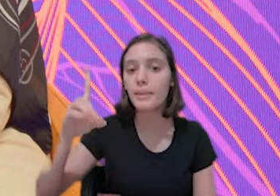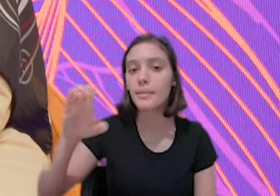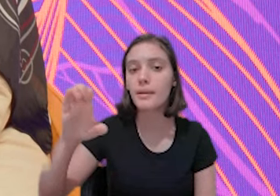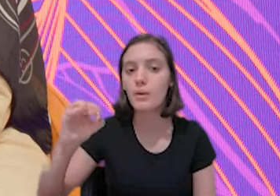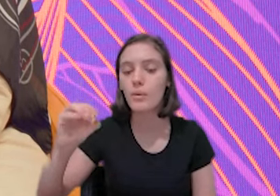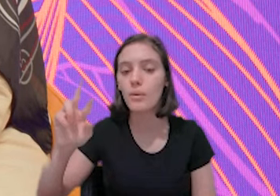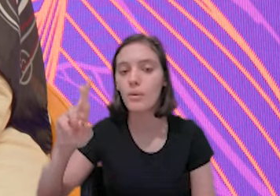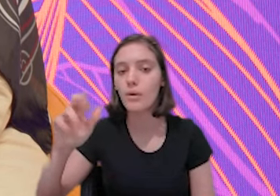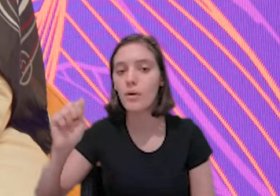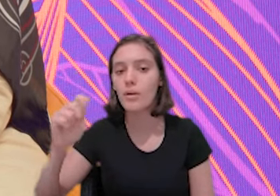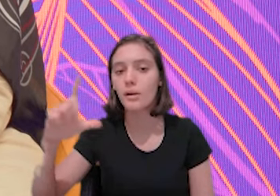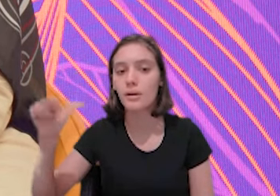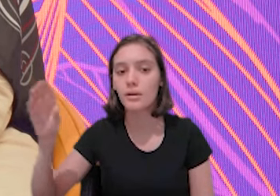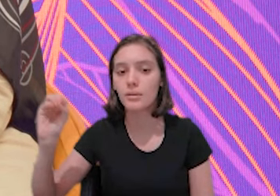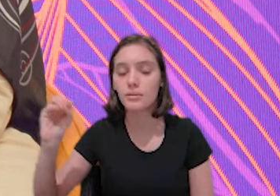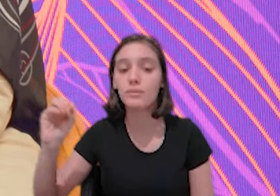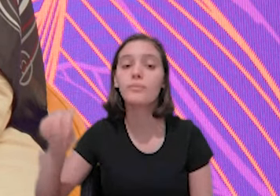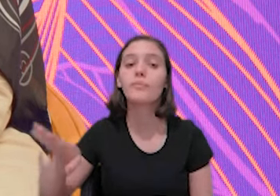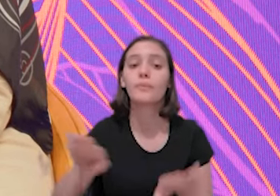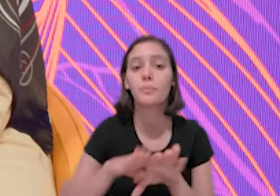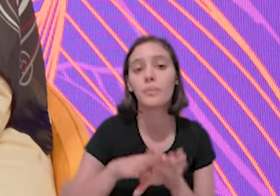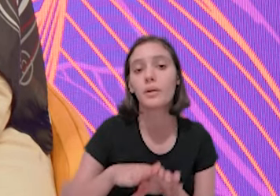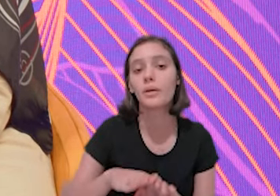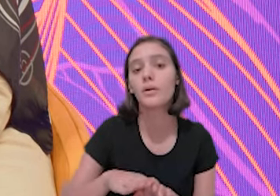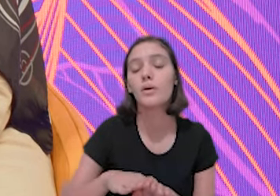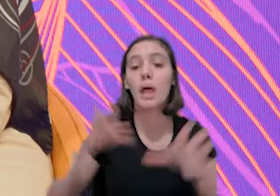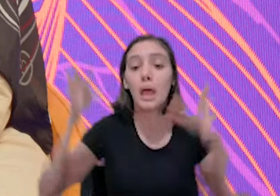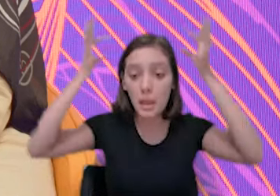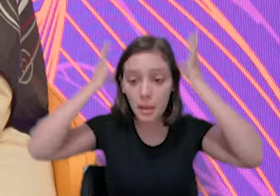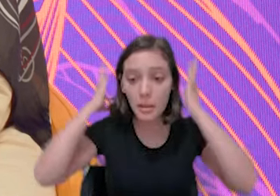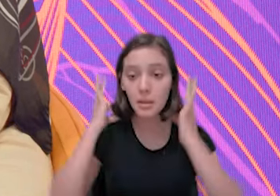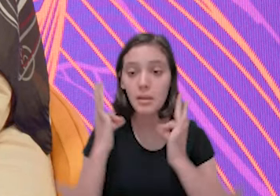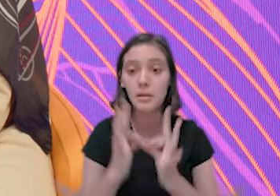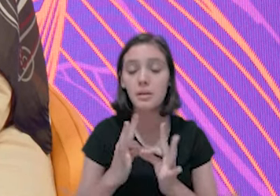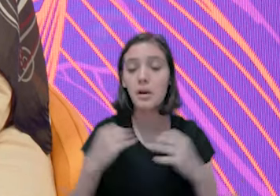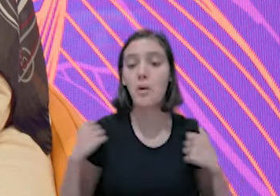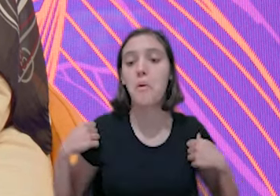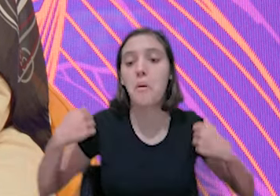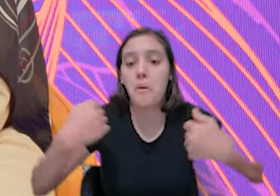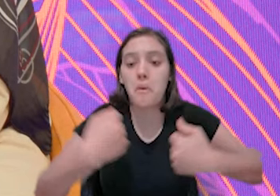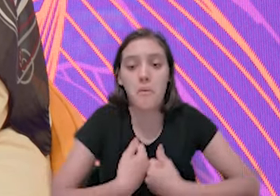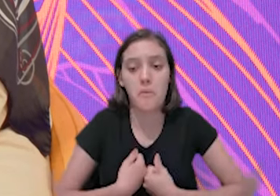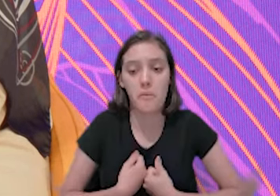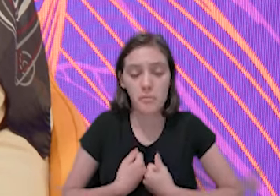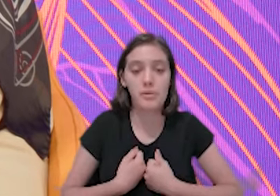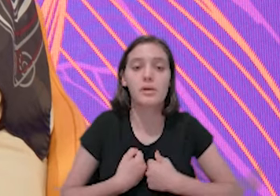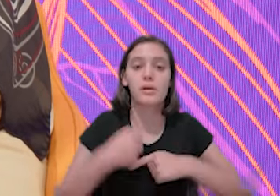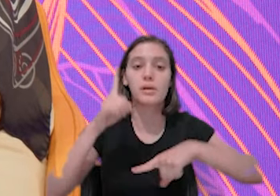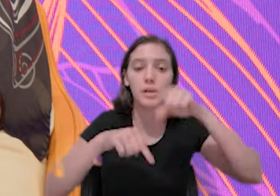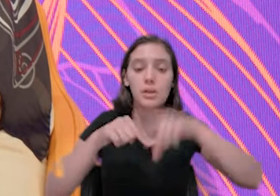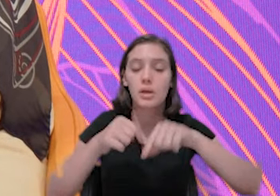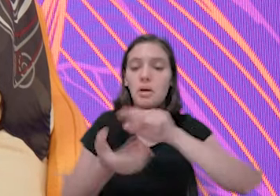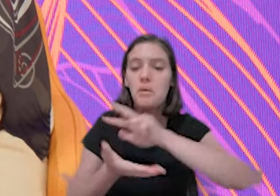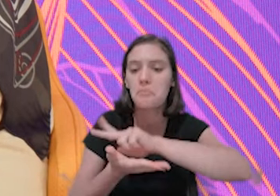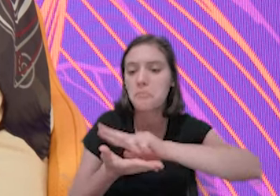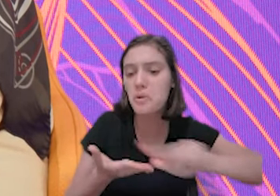decoração de indiano, incenso indiano, lenço, pashmina,